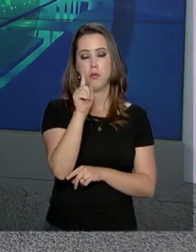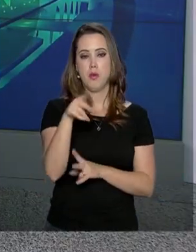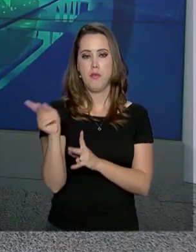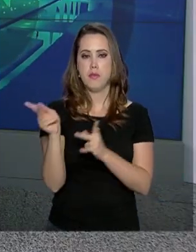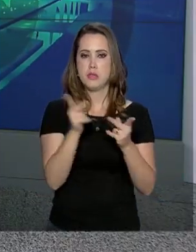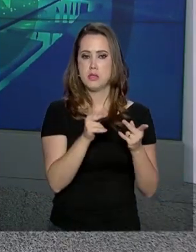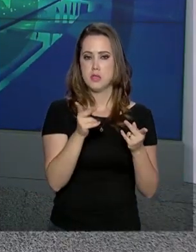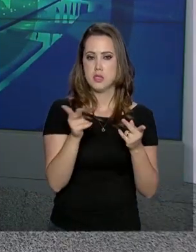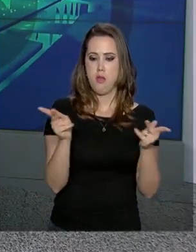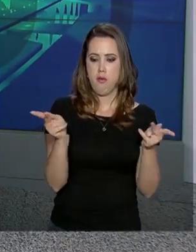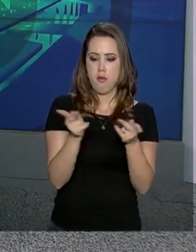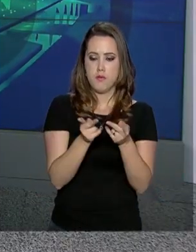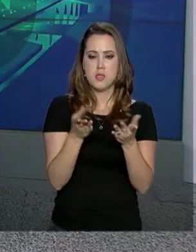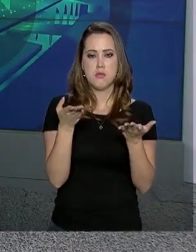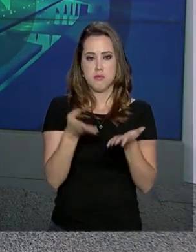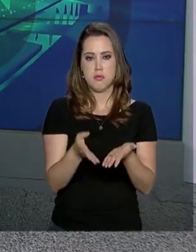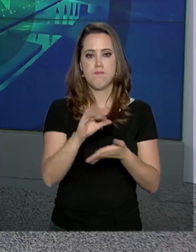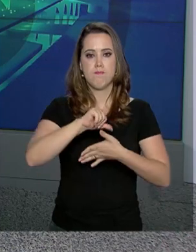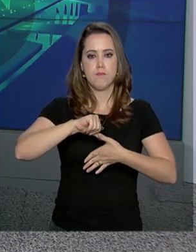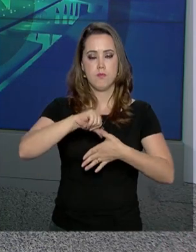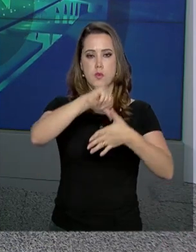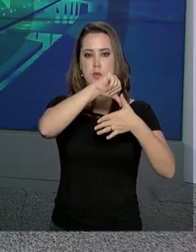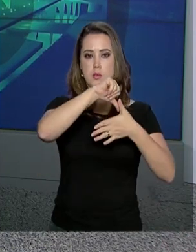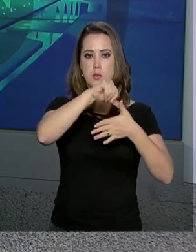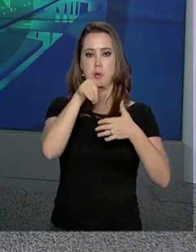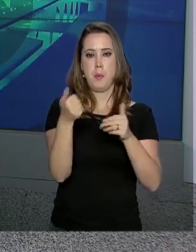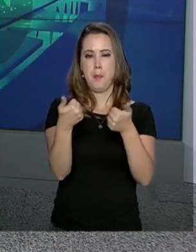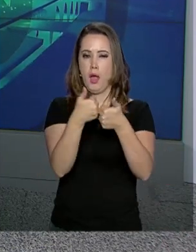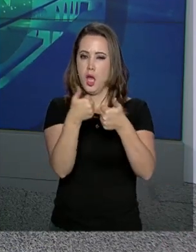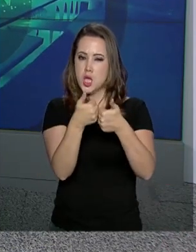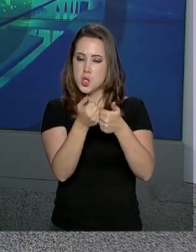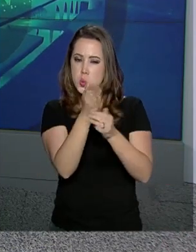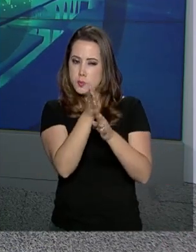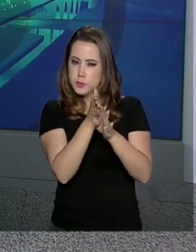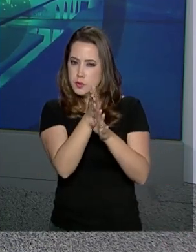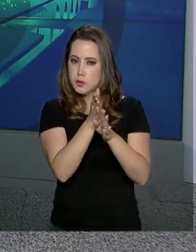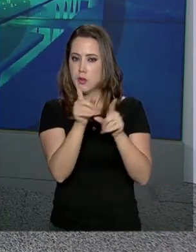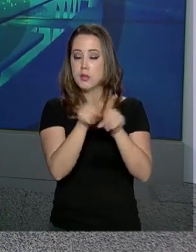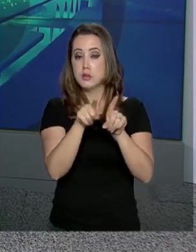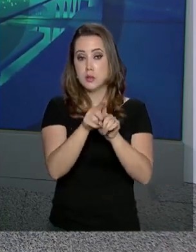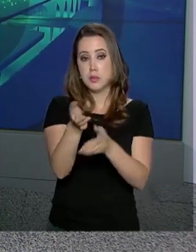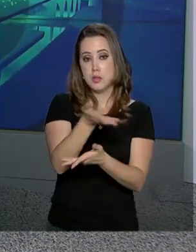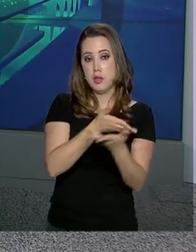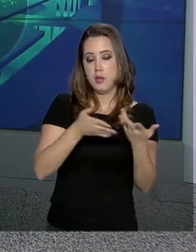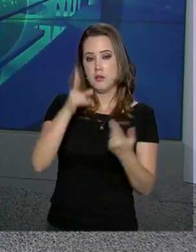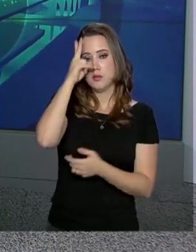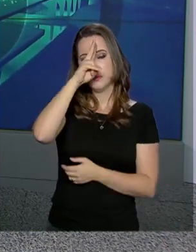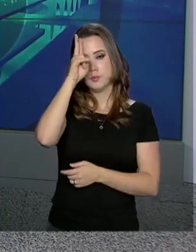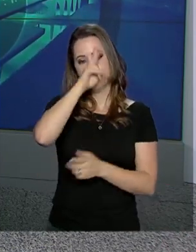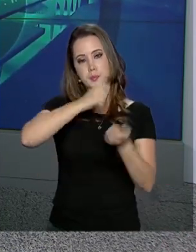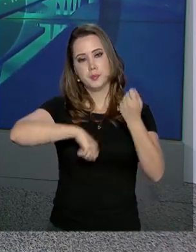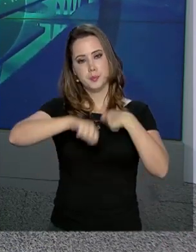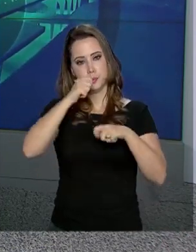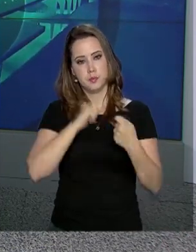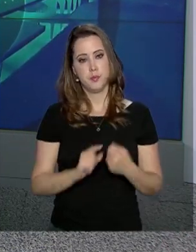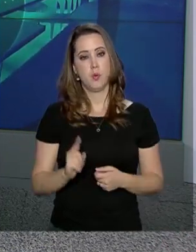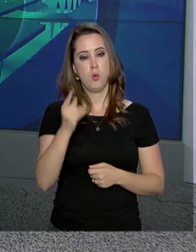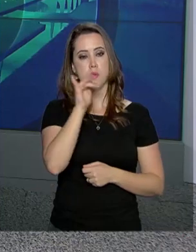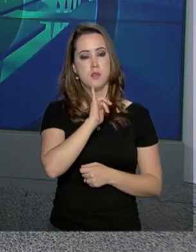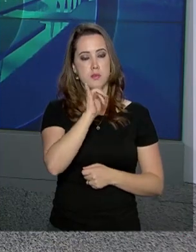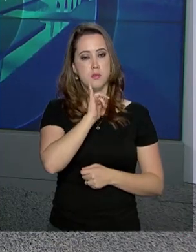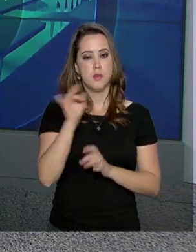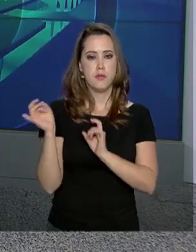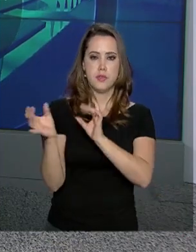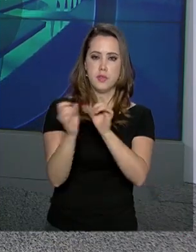vizinhos aqui na América do Sul. Além da proximidade geográfica, os dois países têm relações históricas e econômicas.